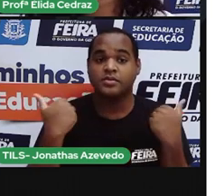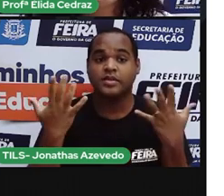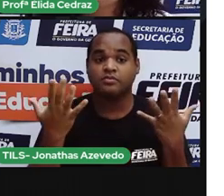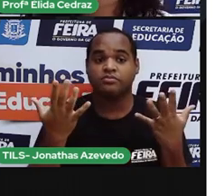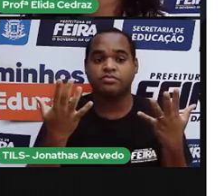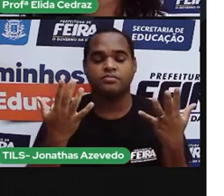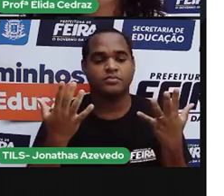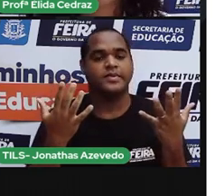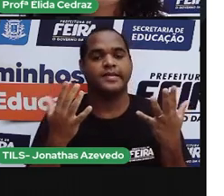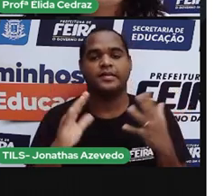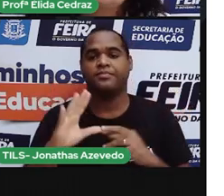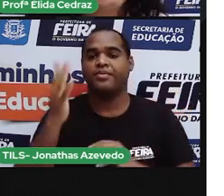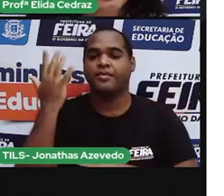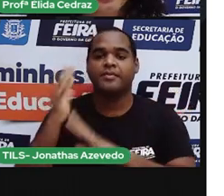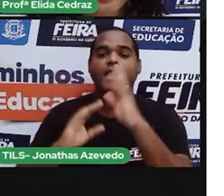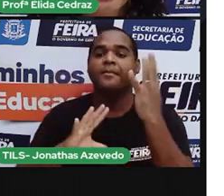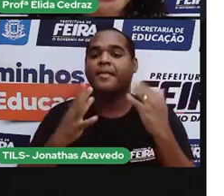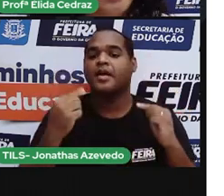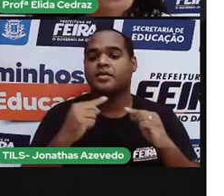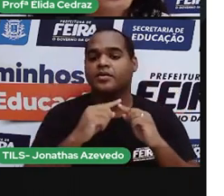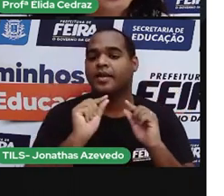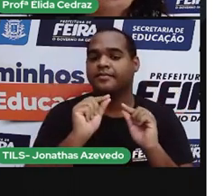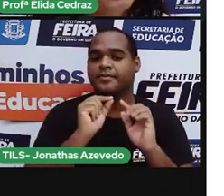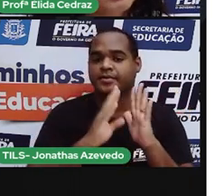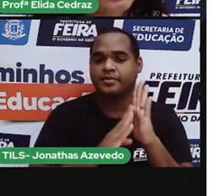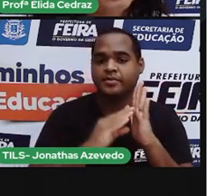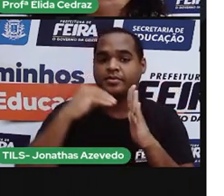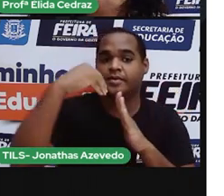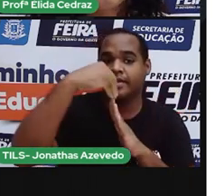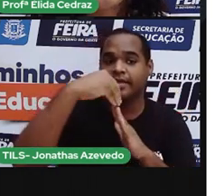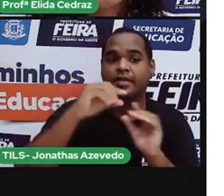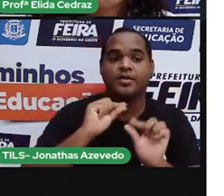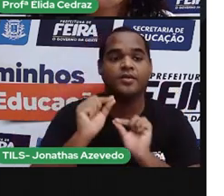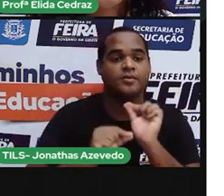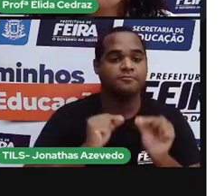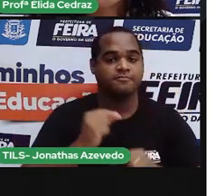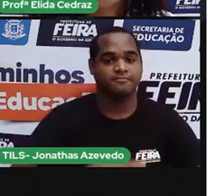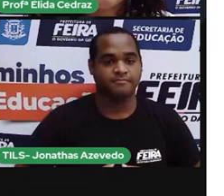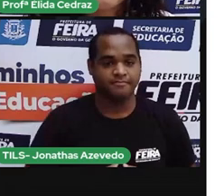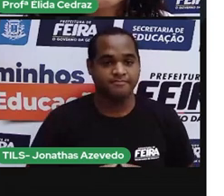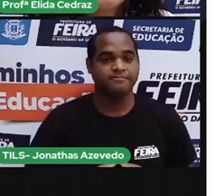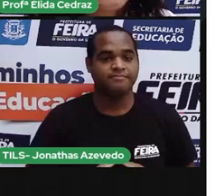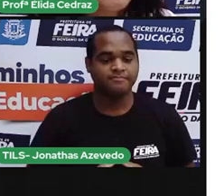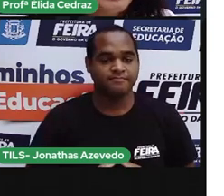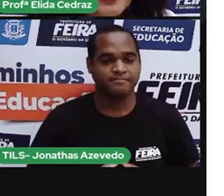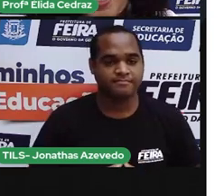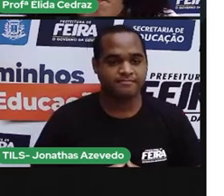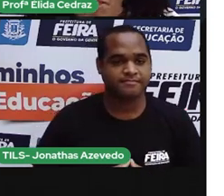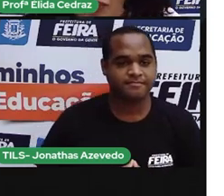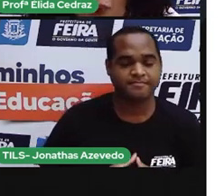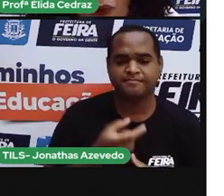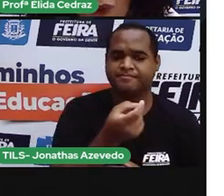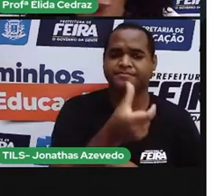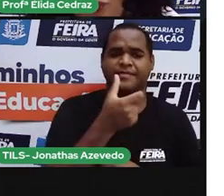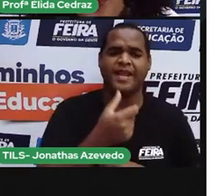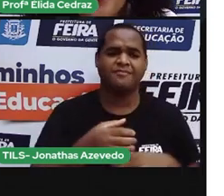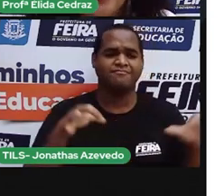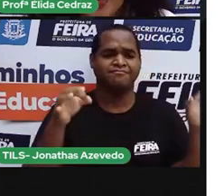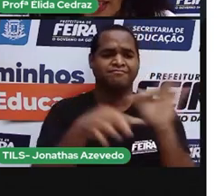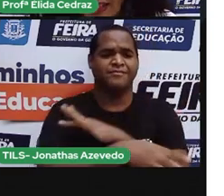o que vai acontecer com esse calendário segundo ano? Mês acabou?